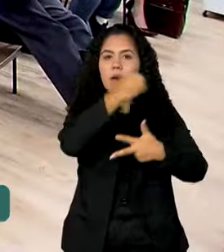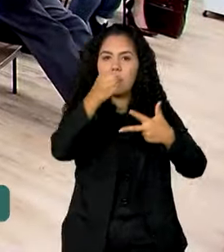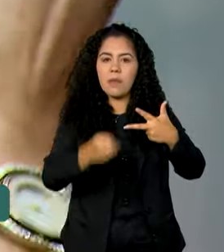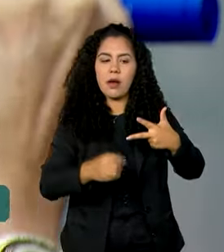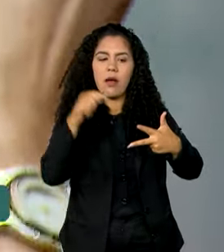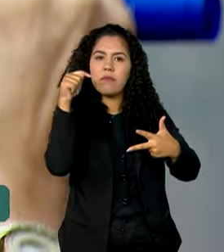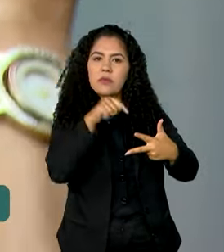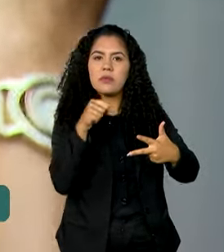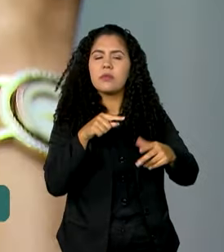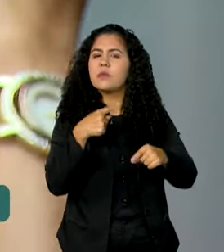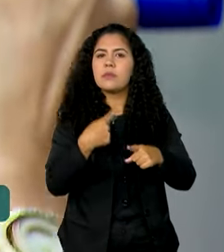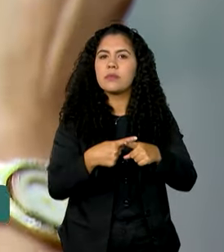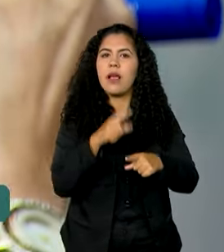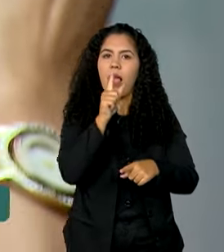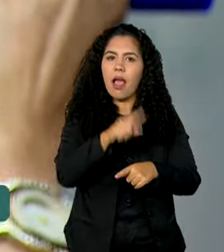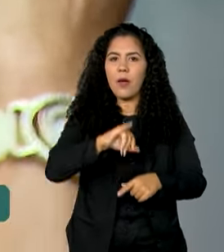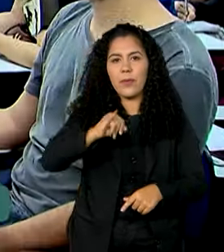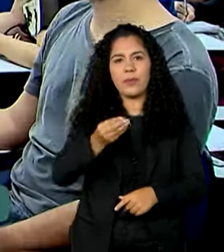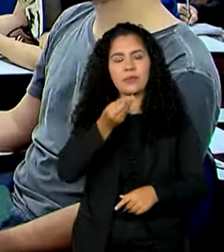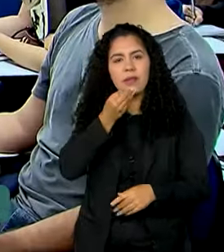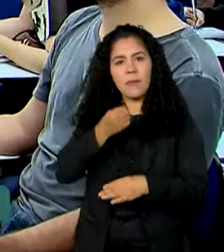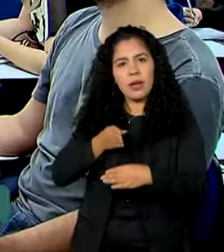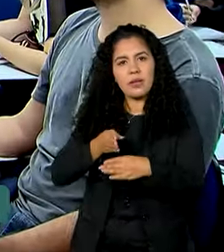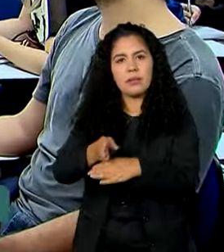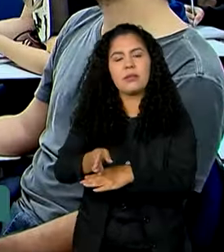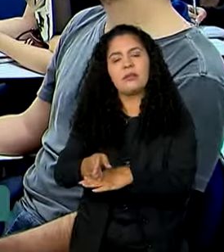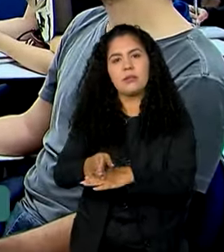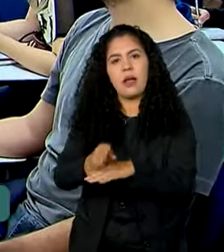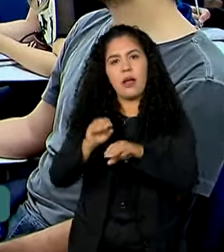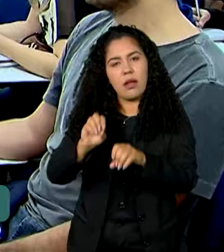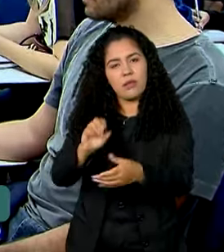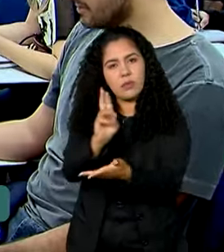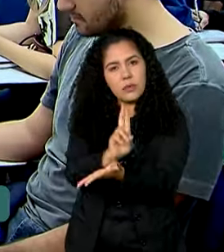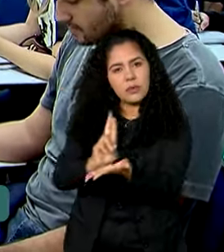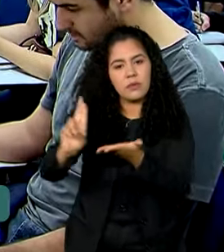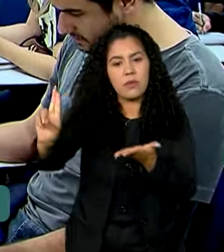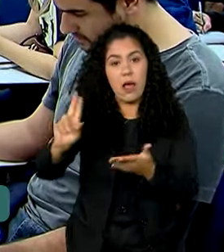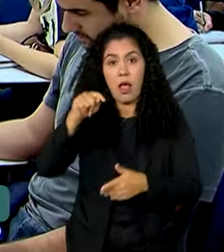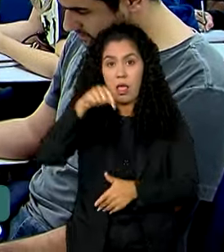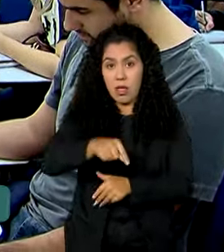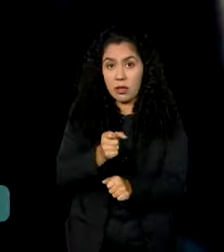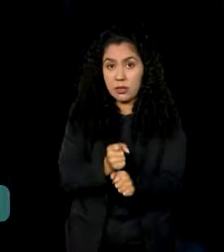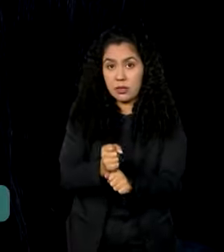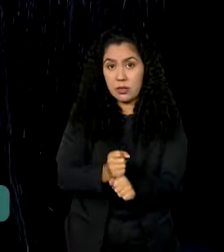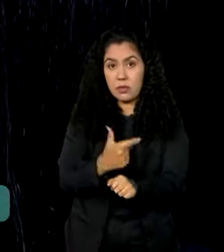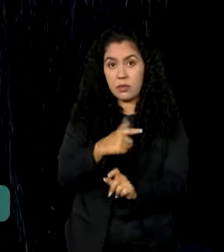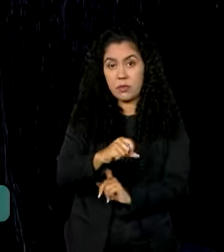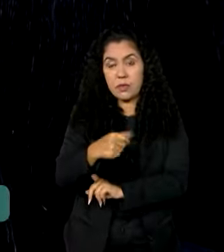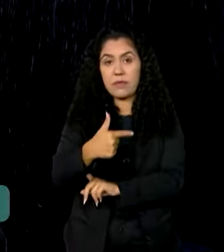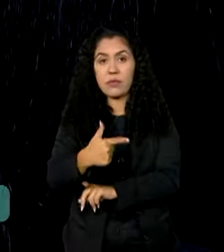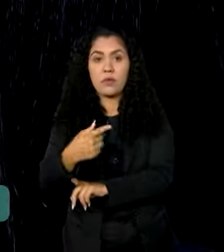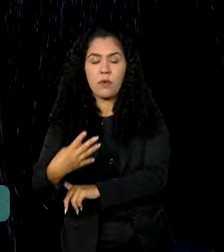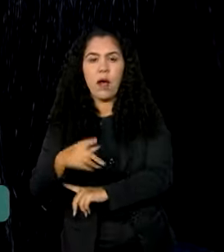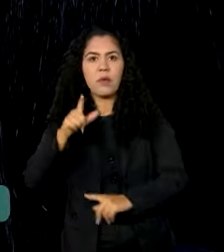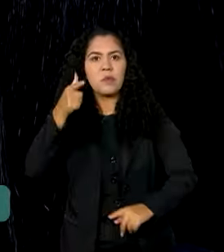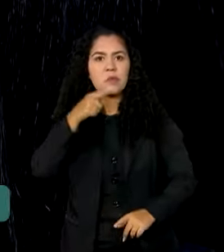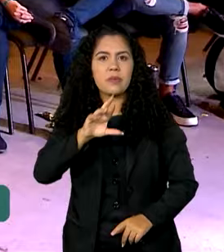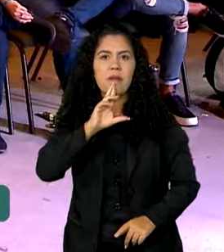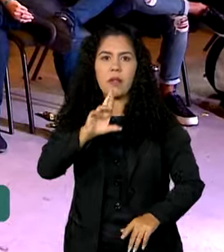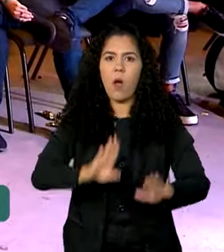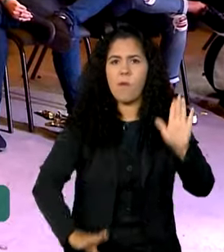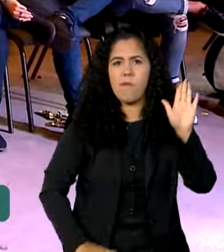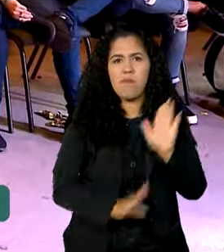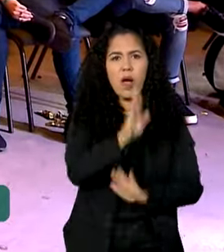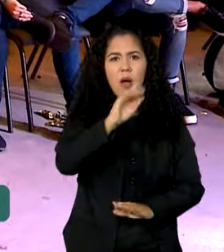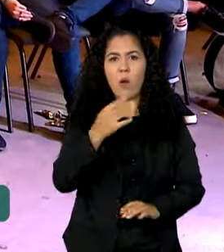superior. E esse ano, o número de inscrições foi recorde. 4 milhões e 300 mil.